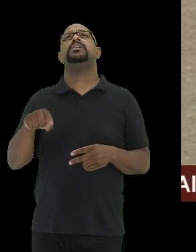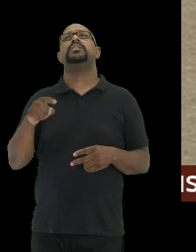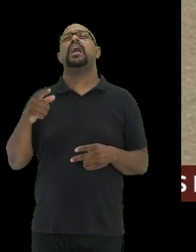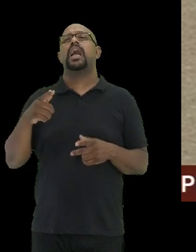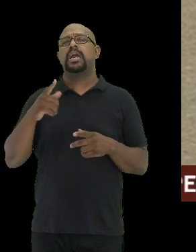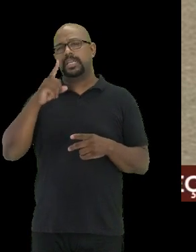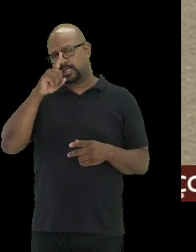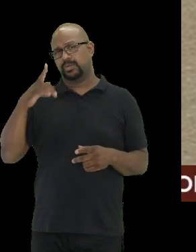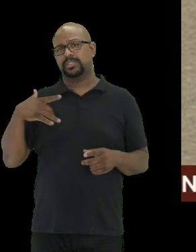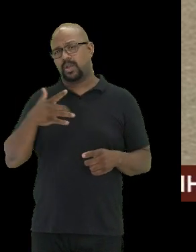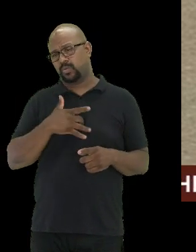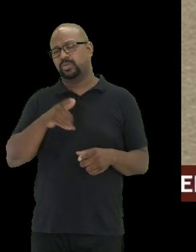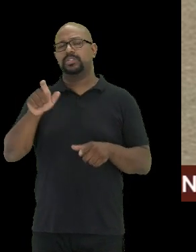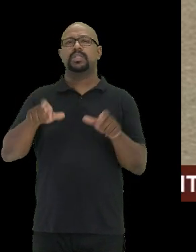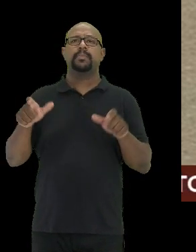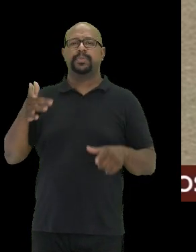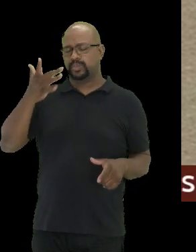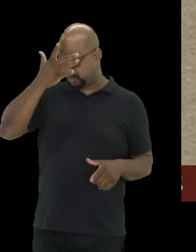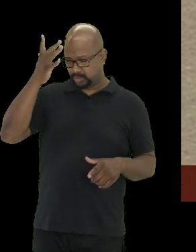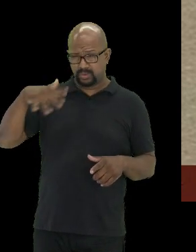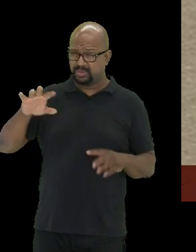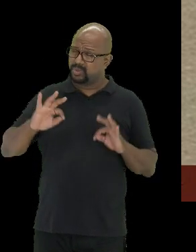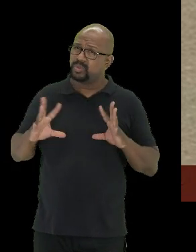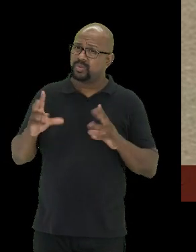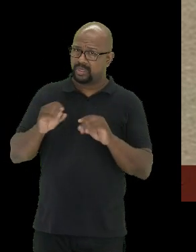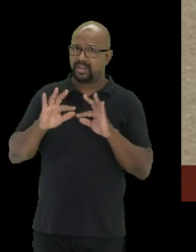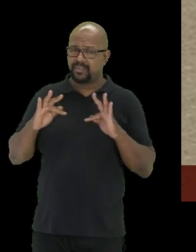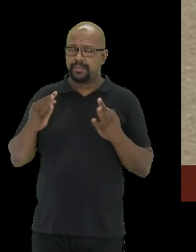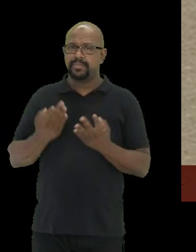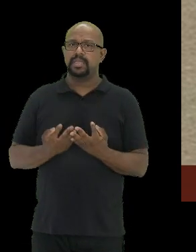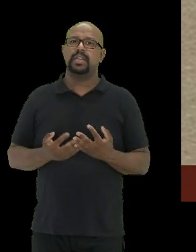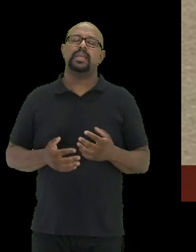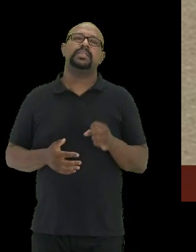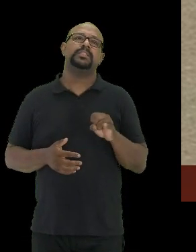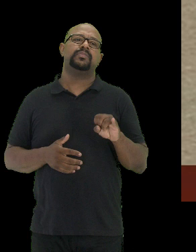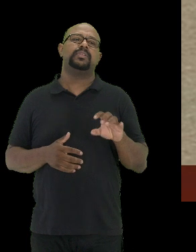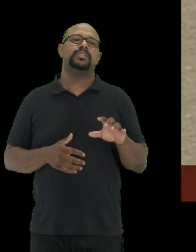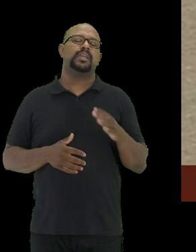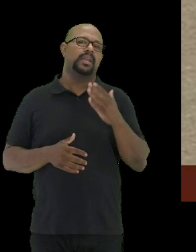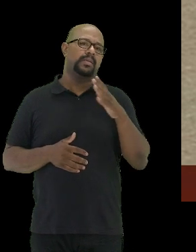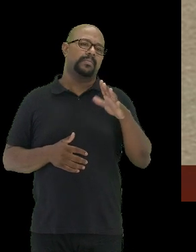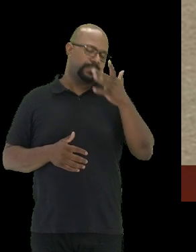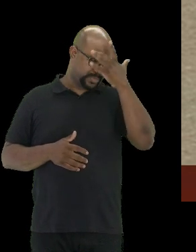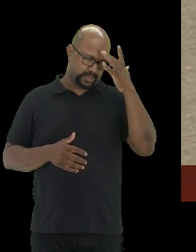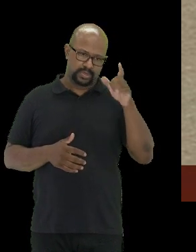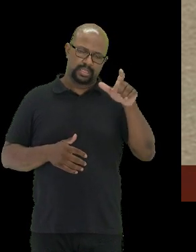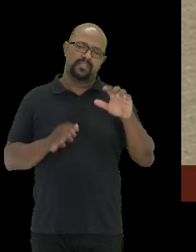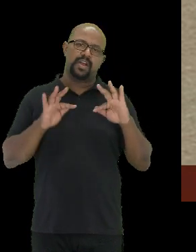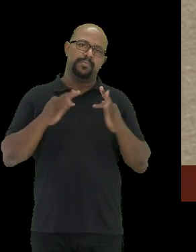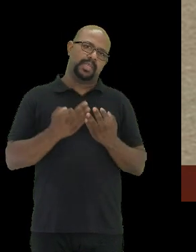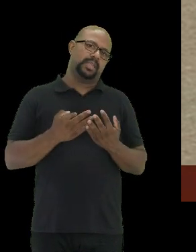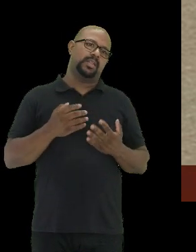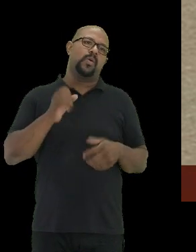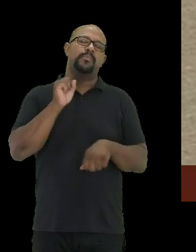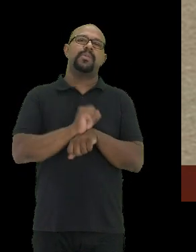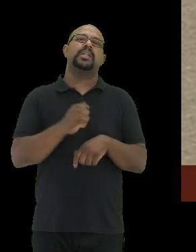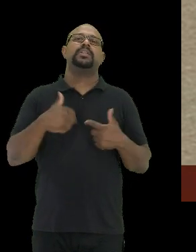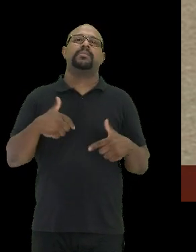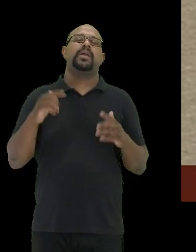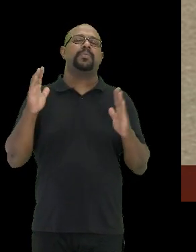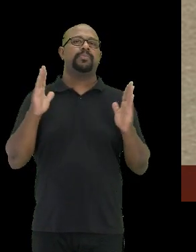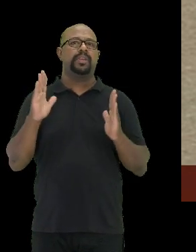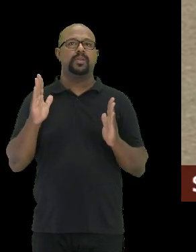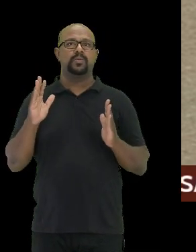saúde e à vida do paciente assim como a toda família. Uma vez que se você perde uma pessoa na família ou se ela para de trabalhar por um período